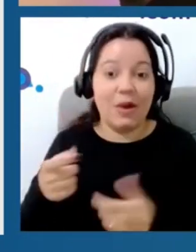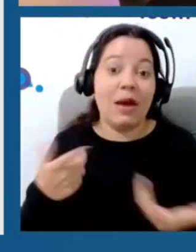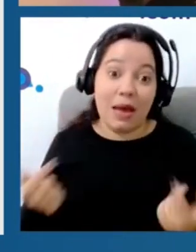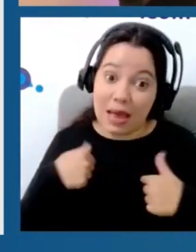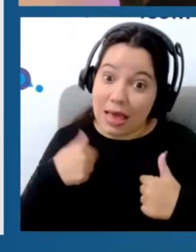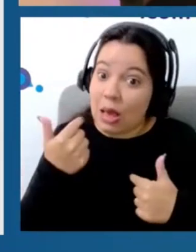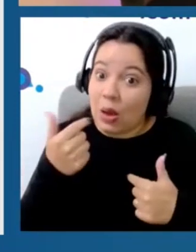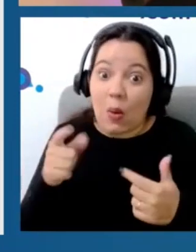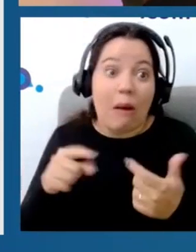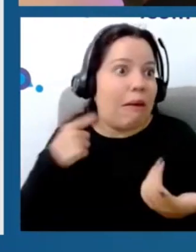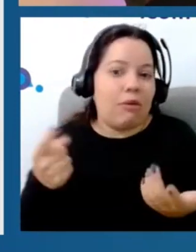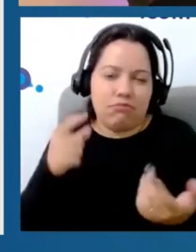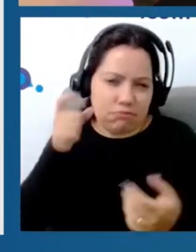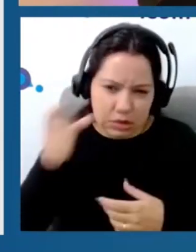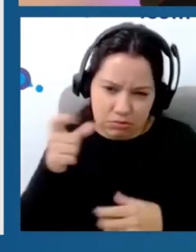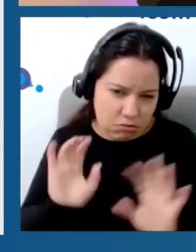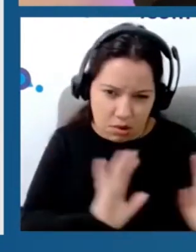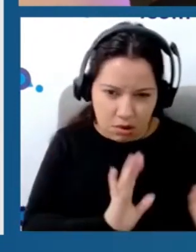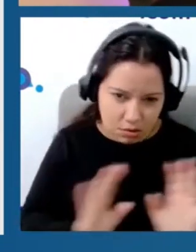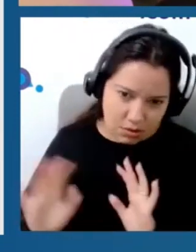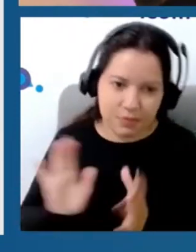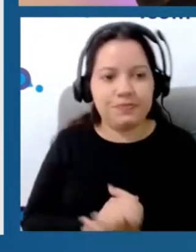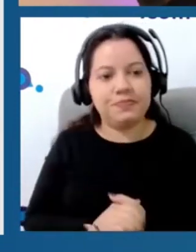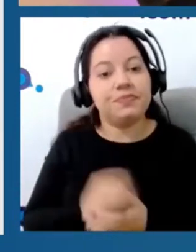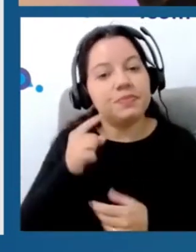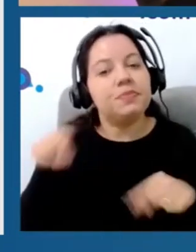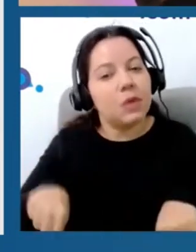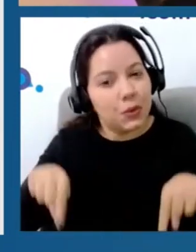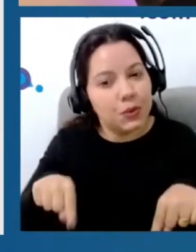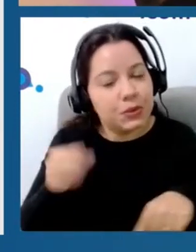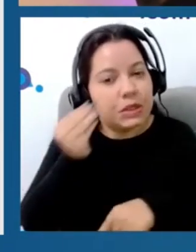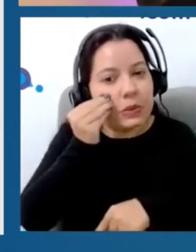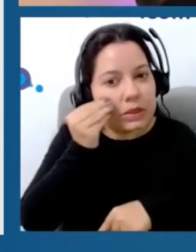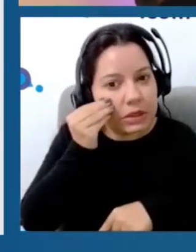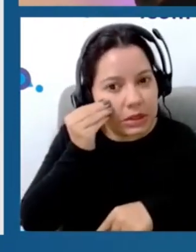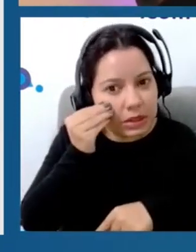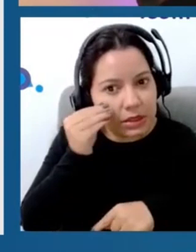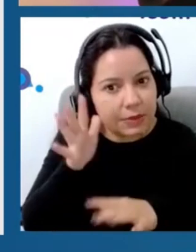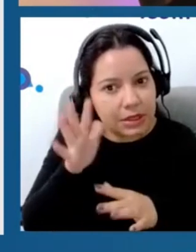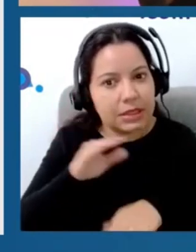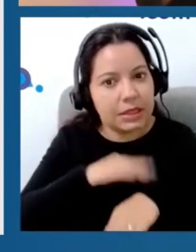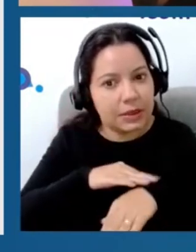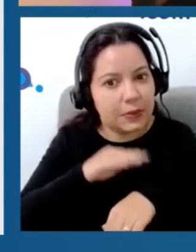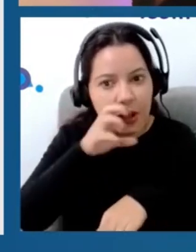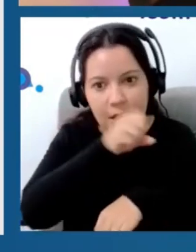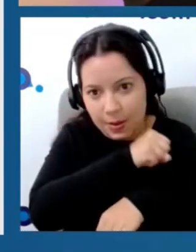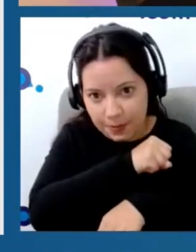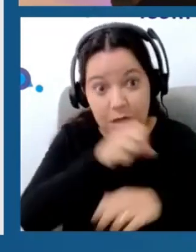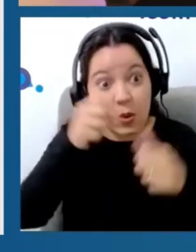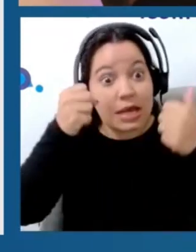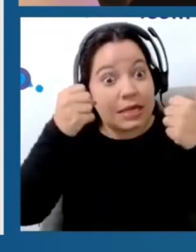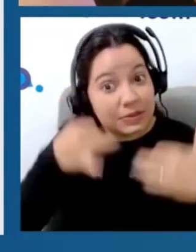nenhum conflito de interesse. Hoje, o que eu vou tentar fazer aqui com vocês, nesses próximos minutos, é desmitificar e